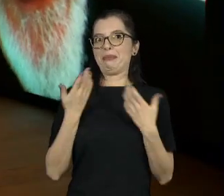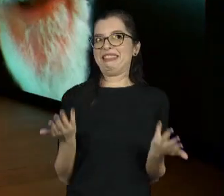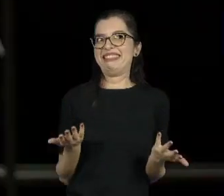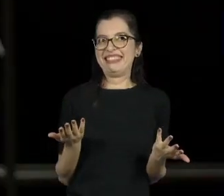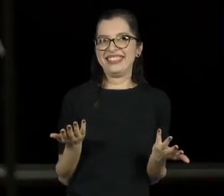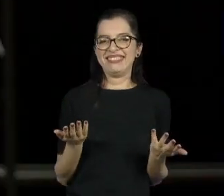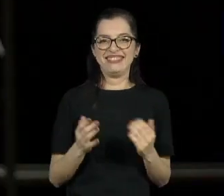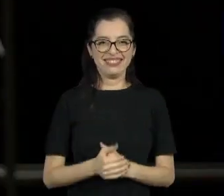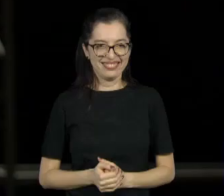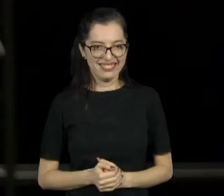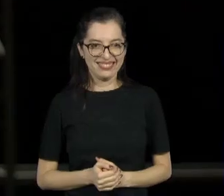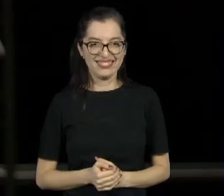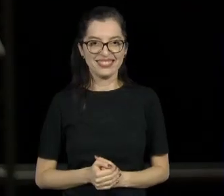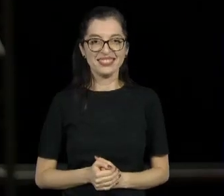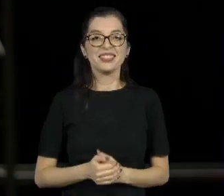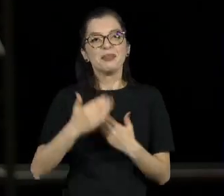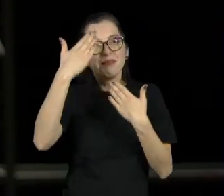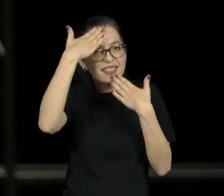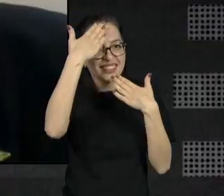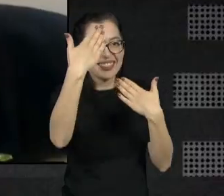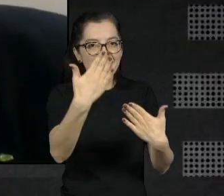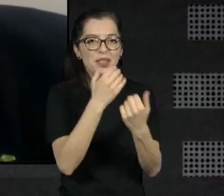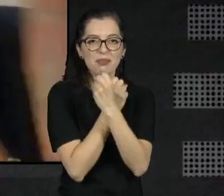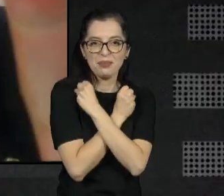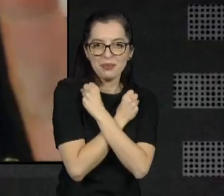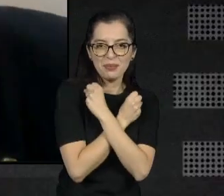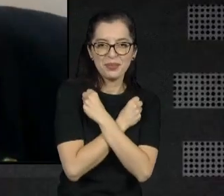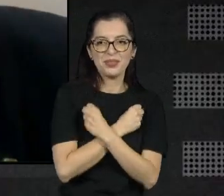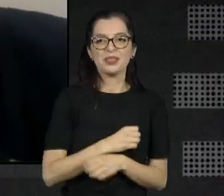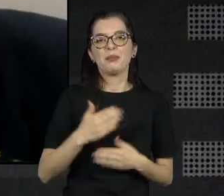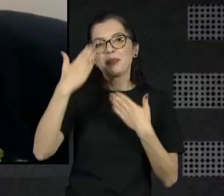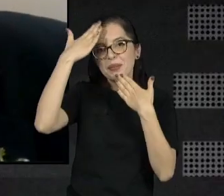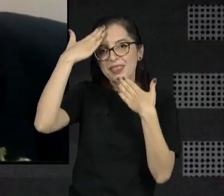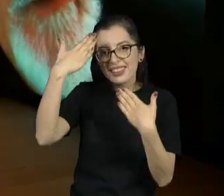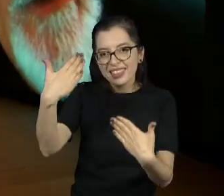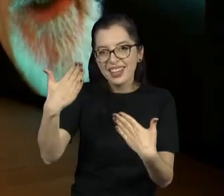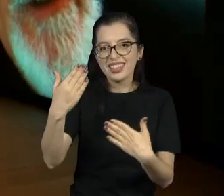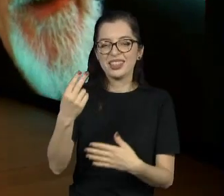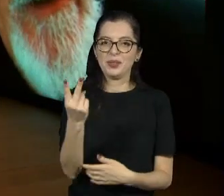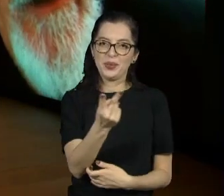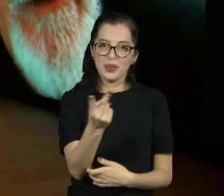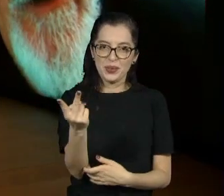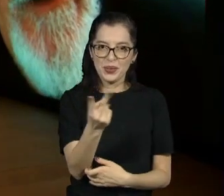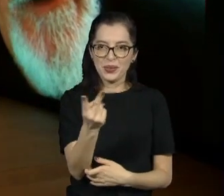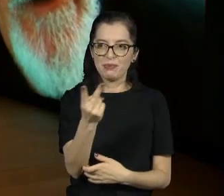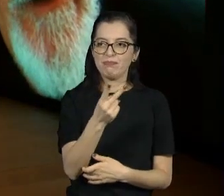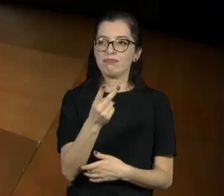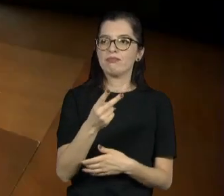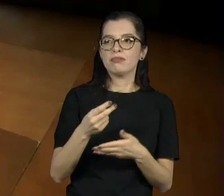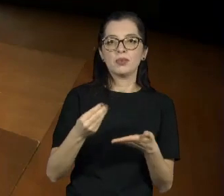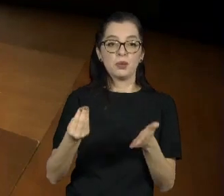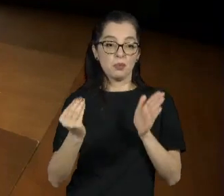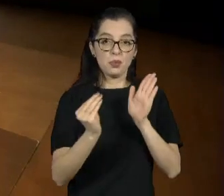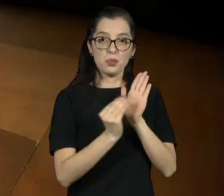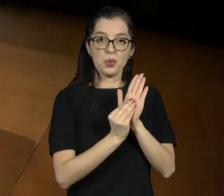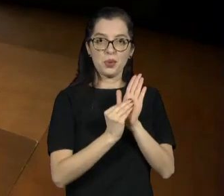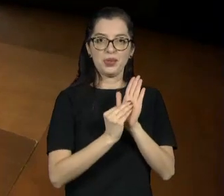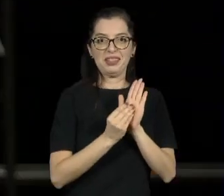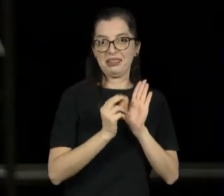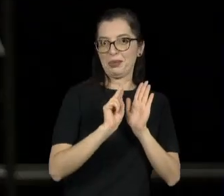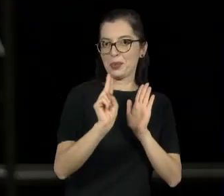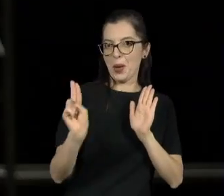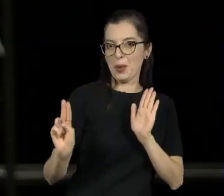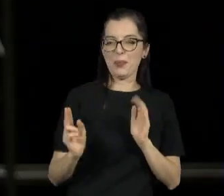Foi uma honra. Obrigada. Grande abraço para você. Vou colocar vocês dois no meu testamento, tá? Olha! Ih, eu vi